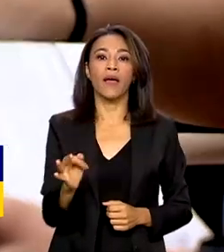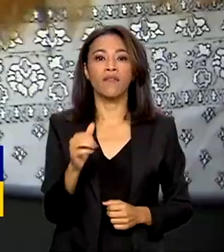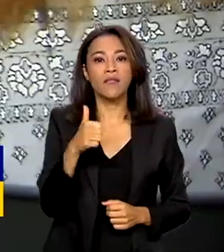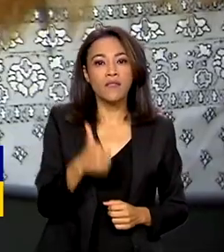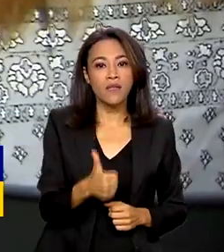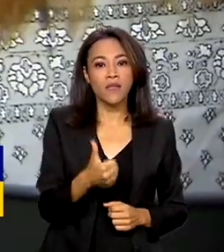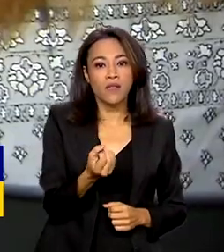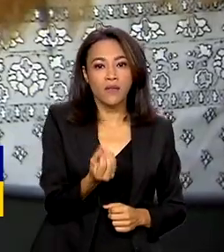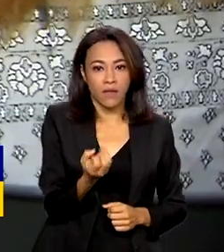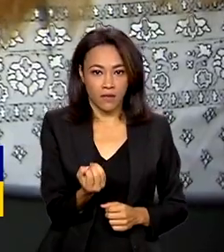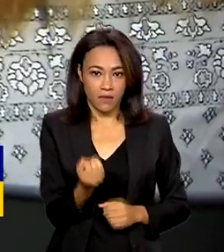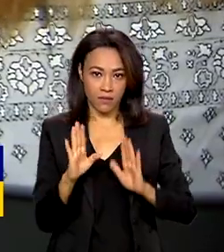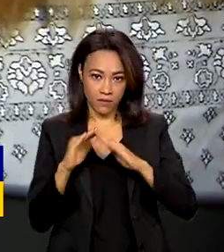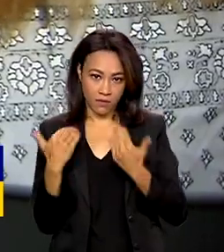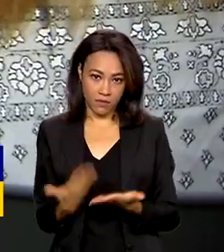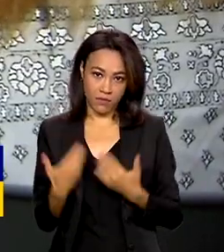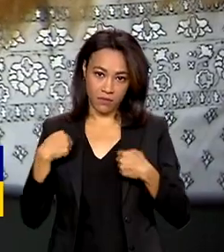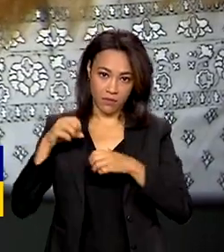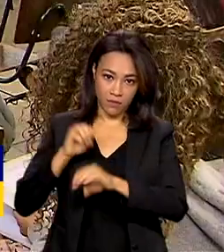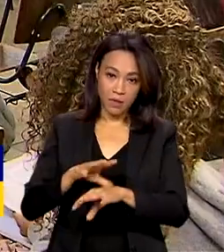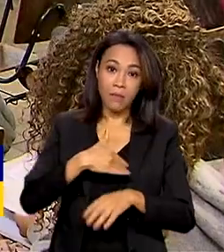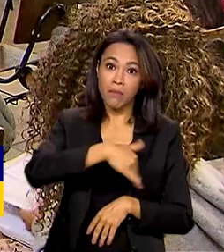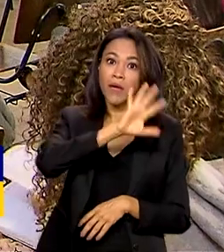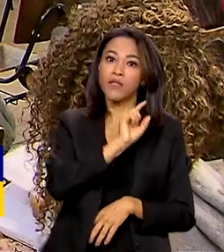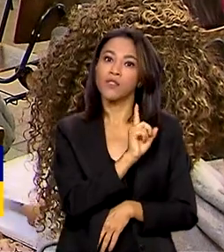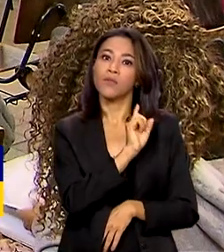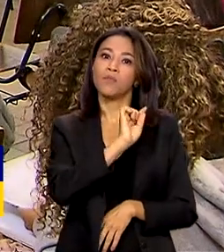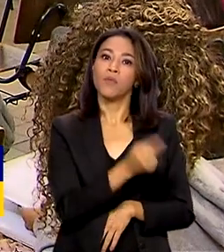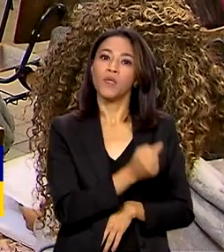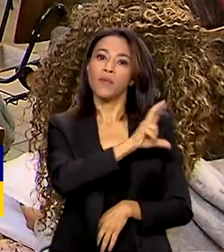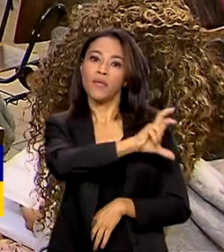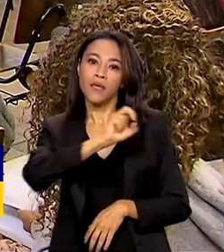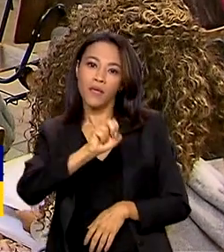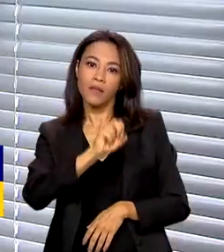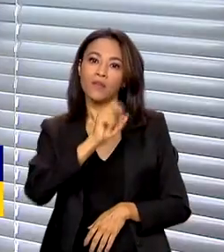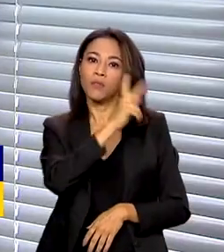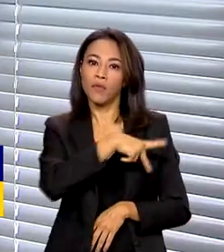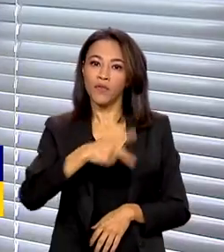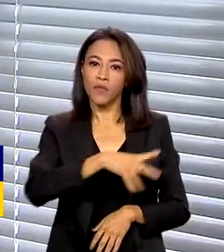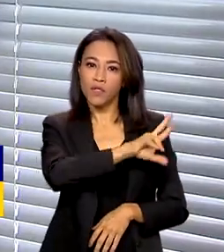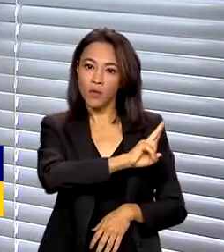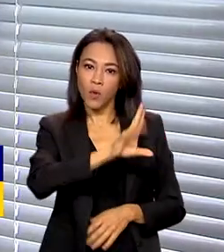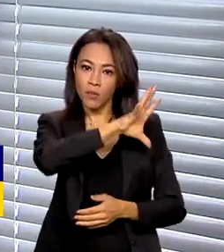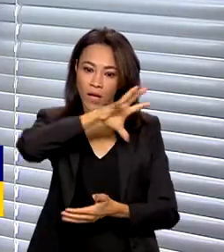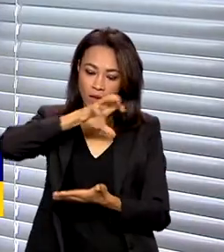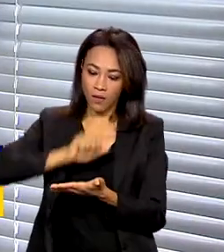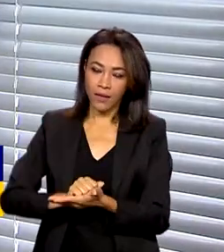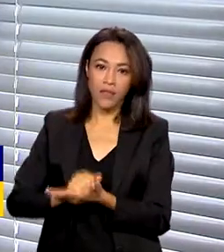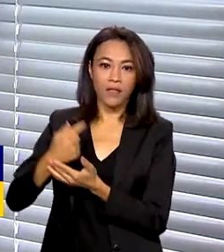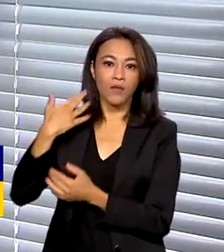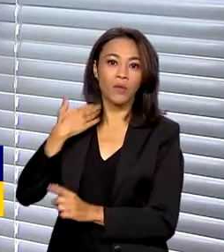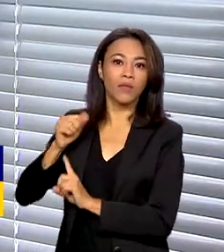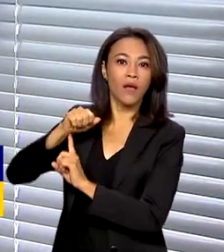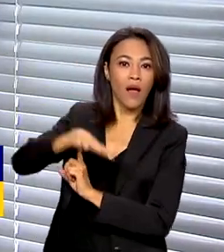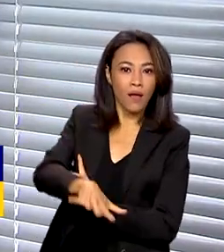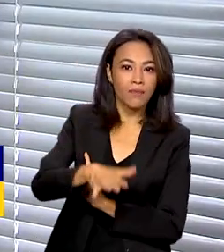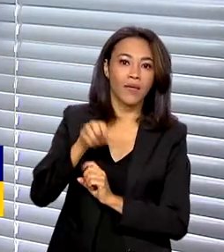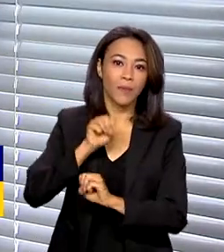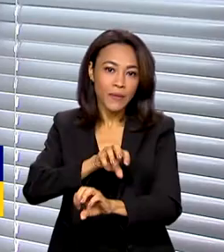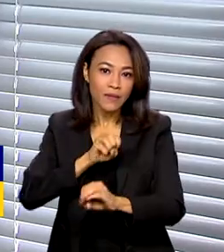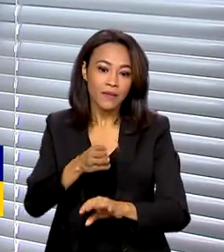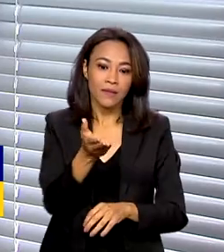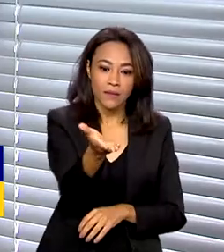escolas participantes, com mais de 1.500 professores cadastrados. Como eles fazem uma formação de educação financeira